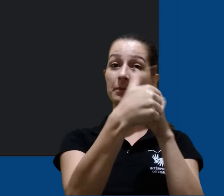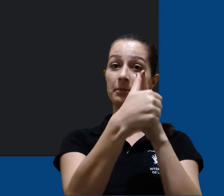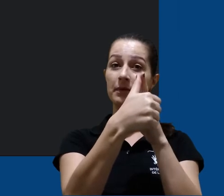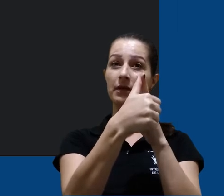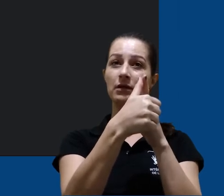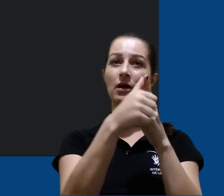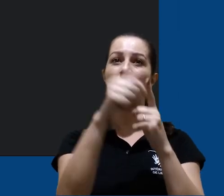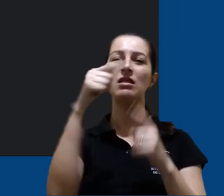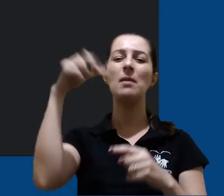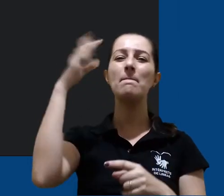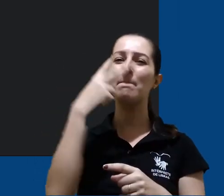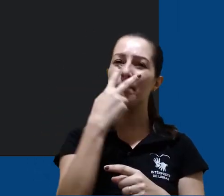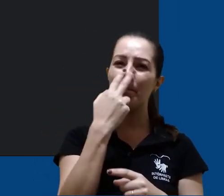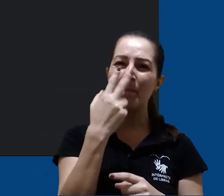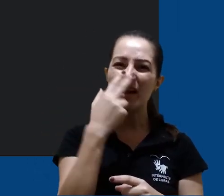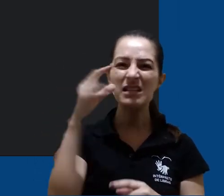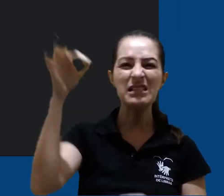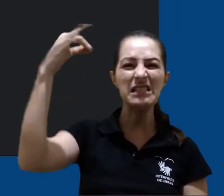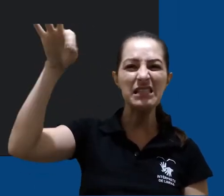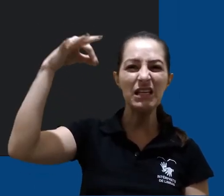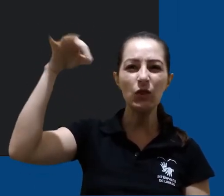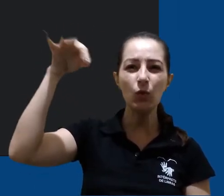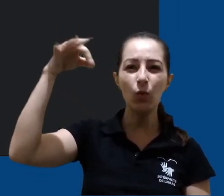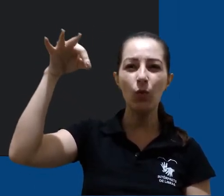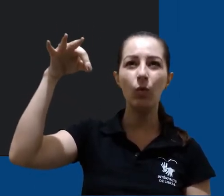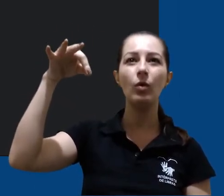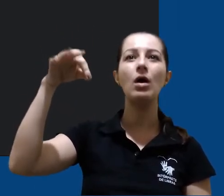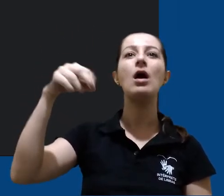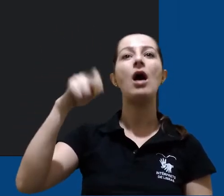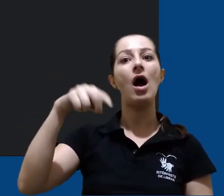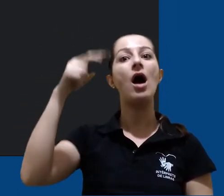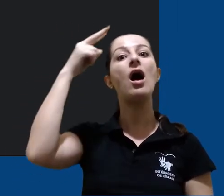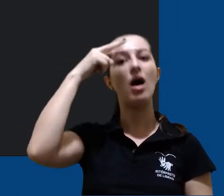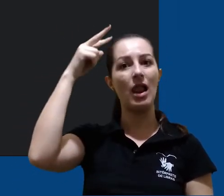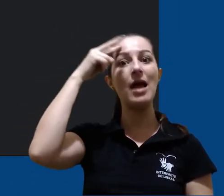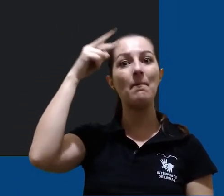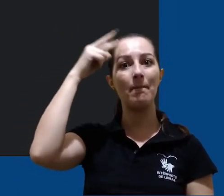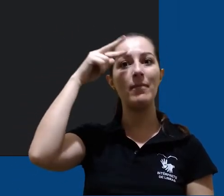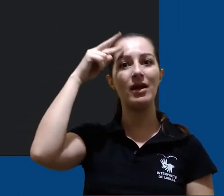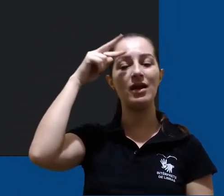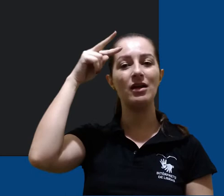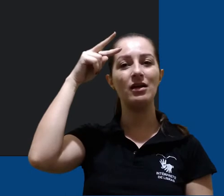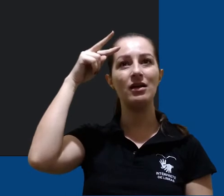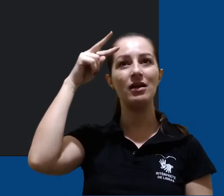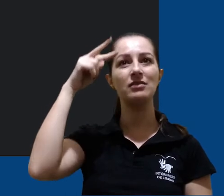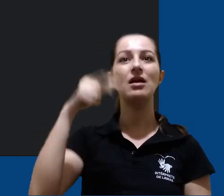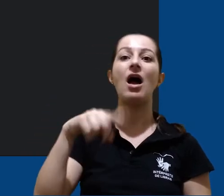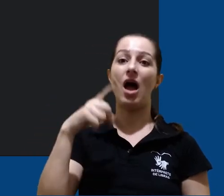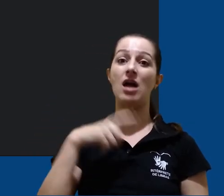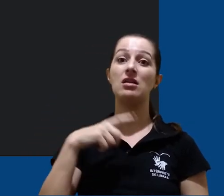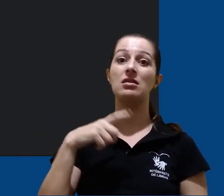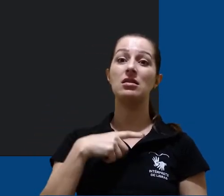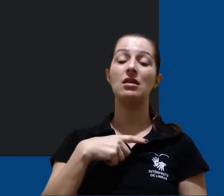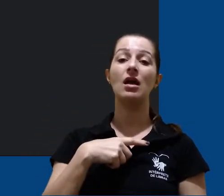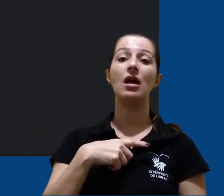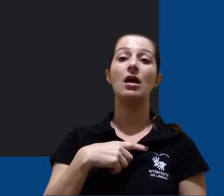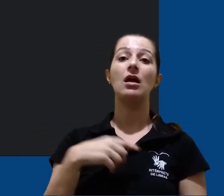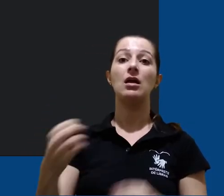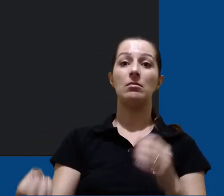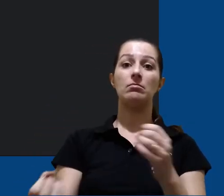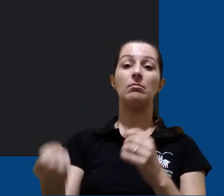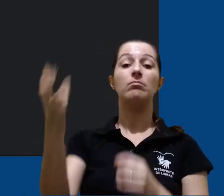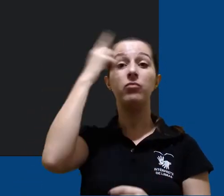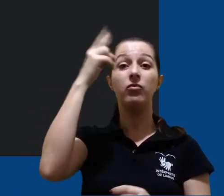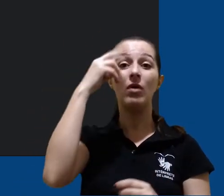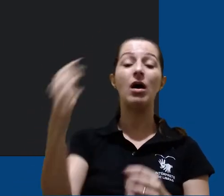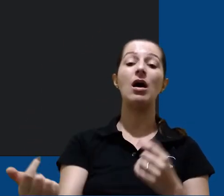é o ícone de um pequeno sino. Isso nos permite fazer da nossa nota um lembrete. Isso gerará uma alerta para não correr o